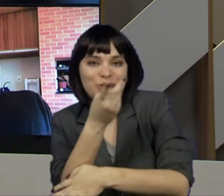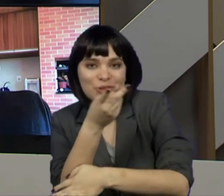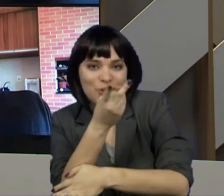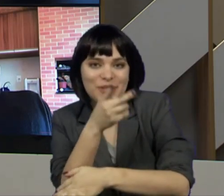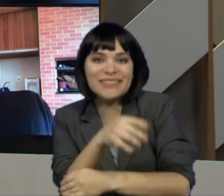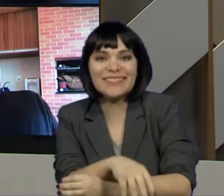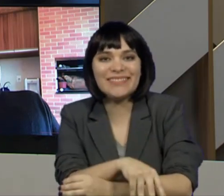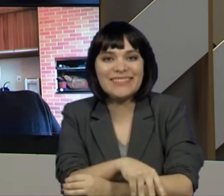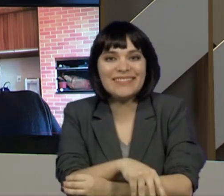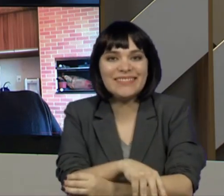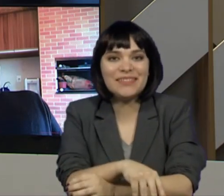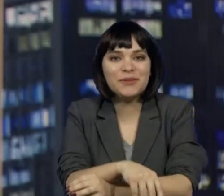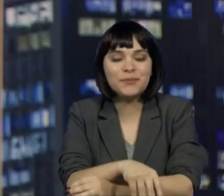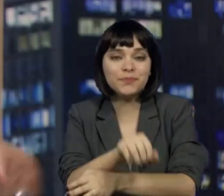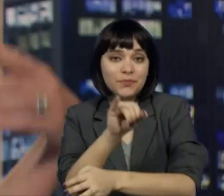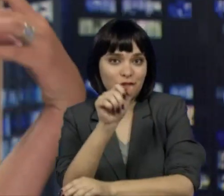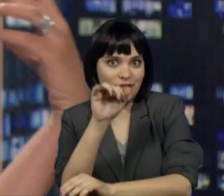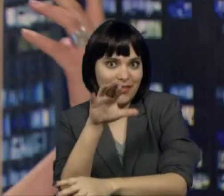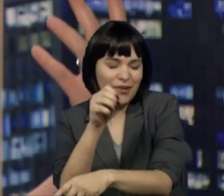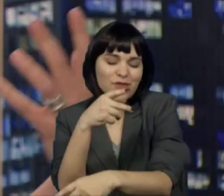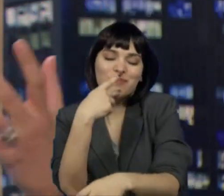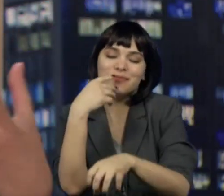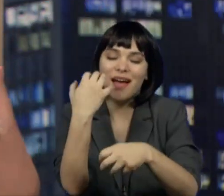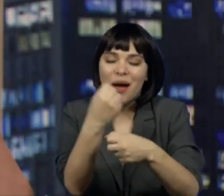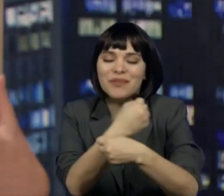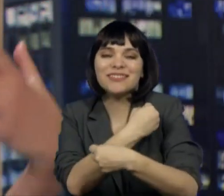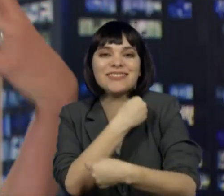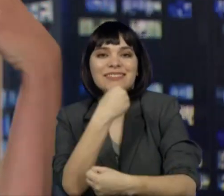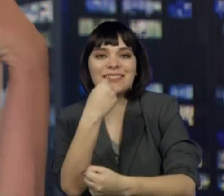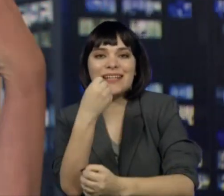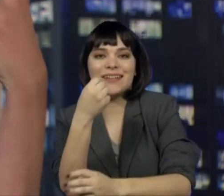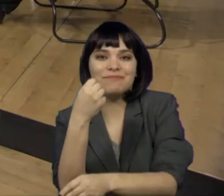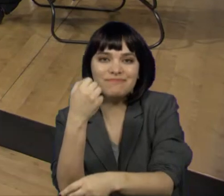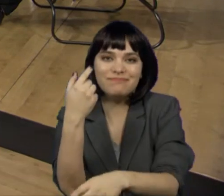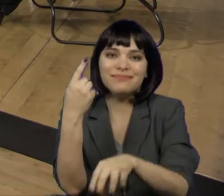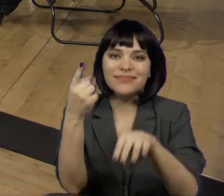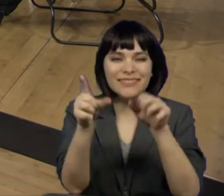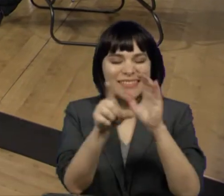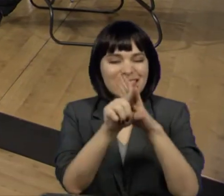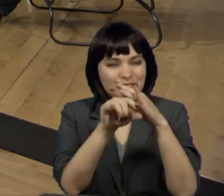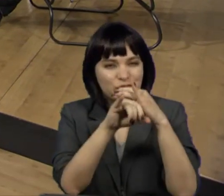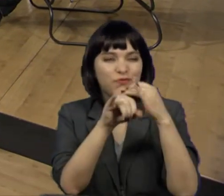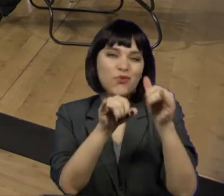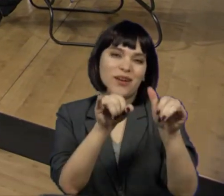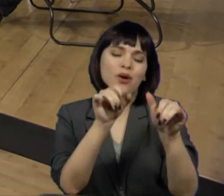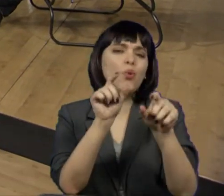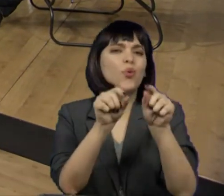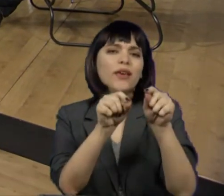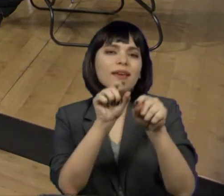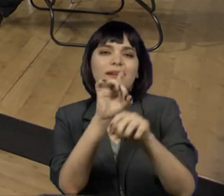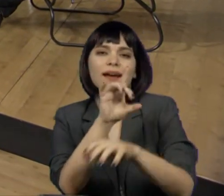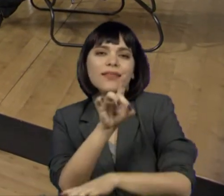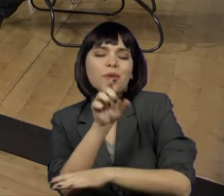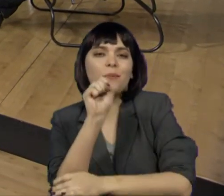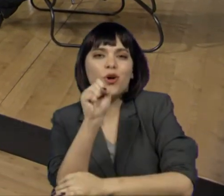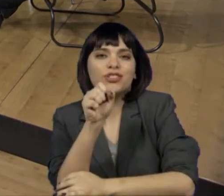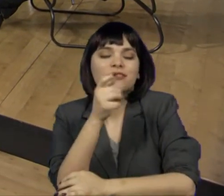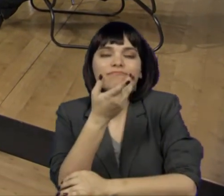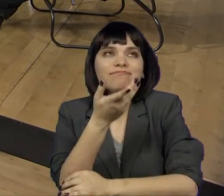Alan e do Hélio. O Jário colocou aí que precisamos abraçar essa lei. Então, que cada um de nós, o que cada cidadão